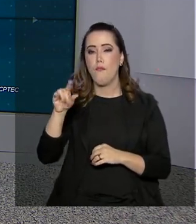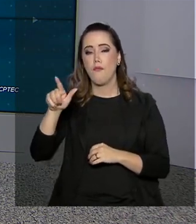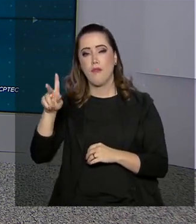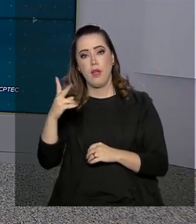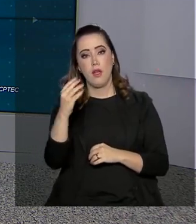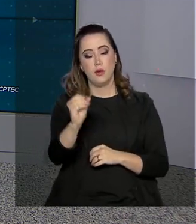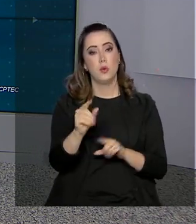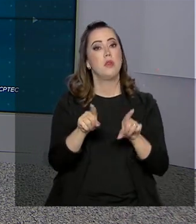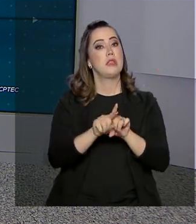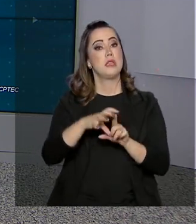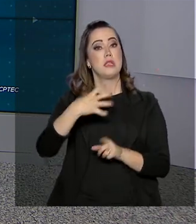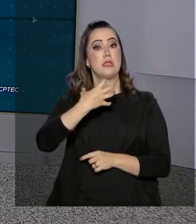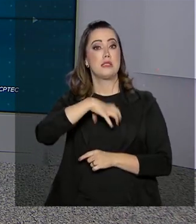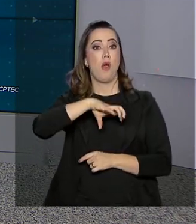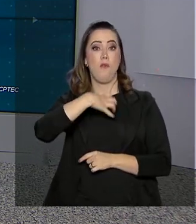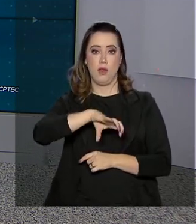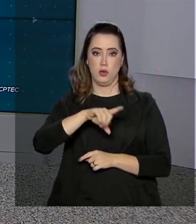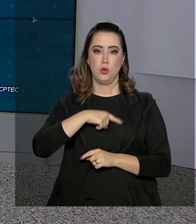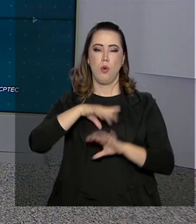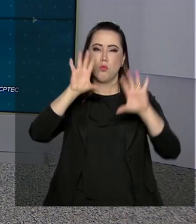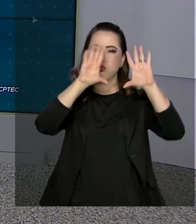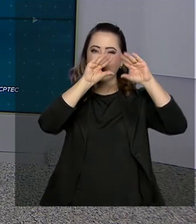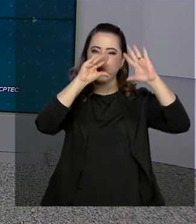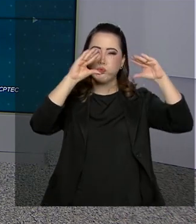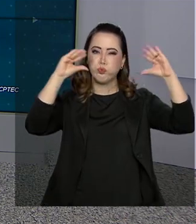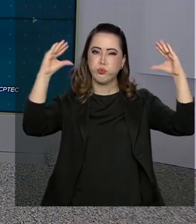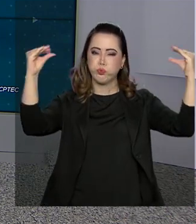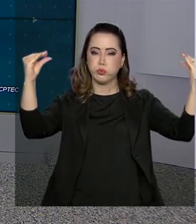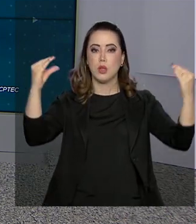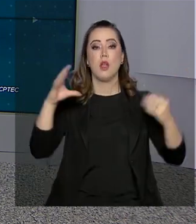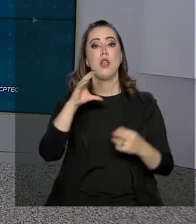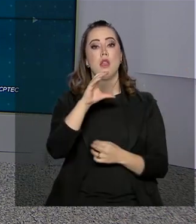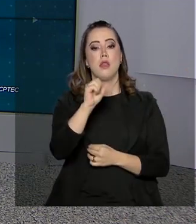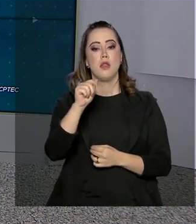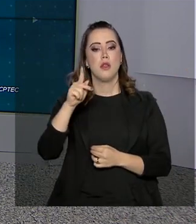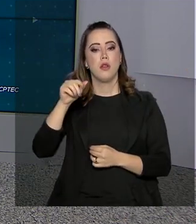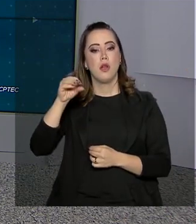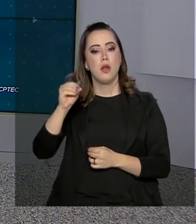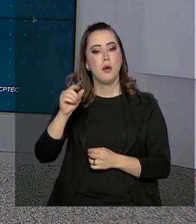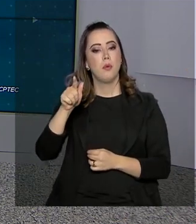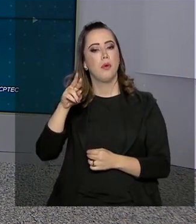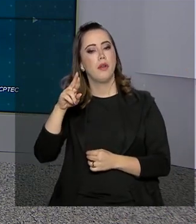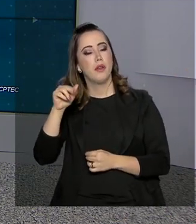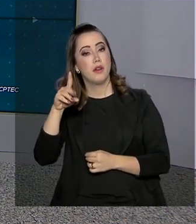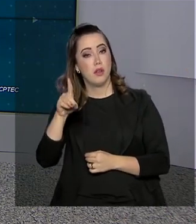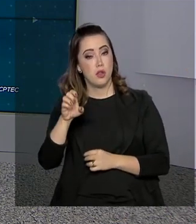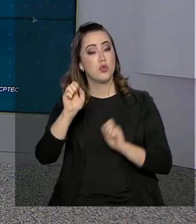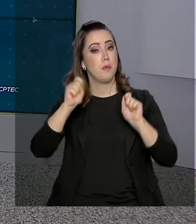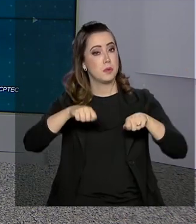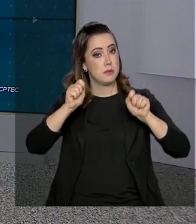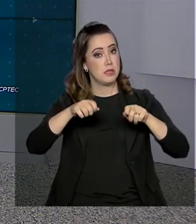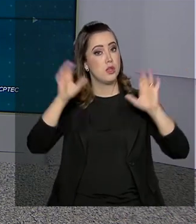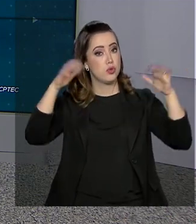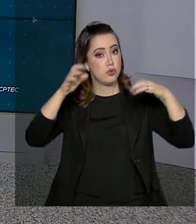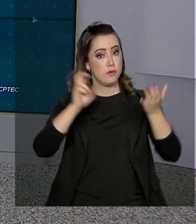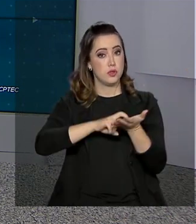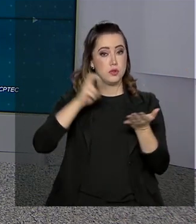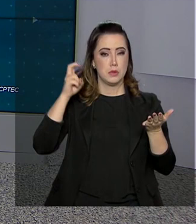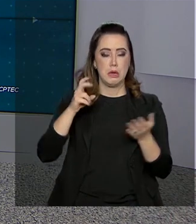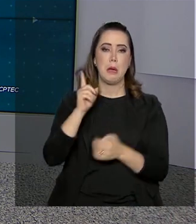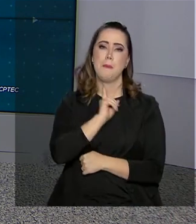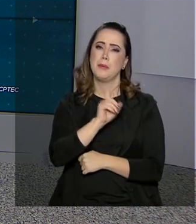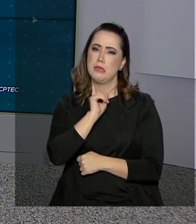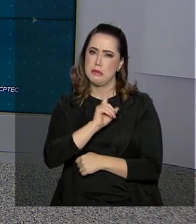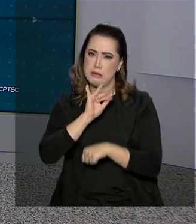o céu está parcialmente nublado. Em Campo Grande, possibilidade de chuva agora de manhã. Em Belo Horizonte, chuvas ao